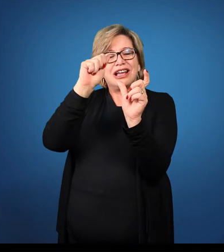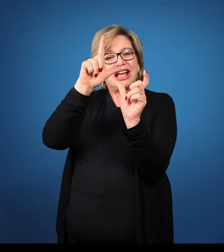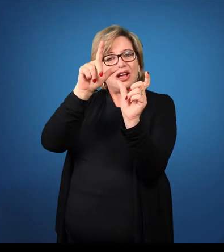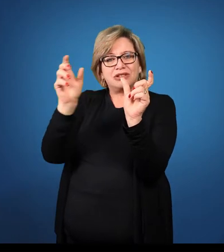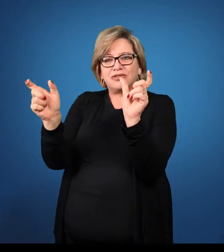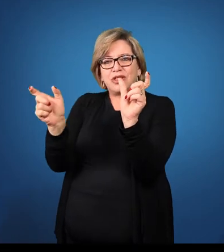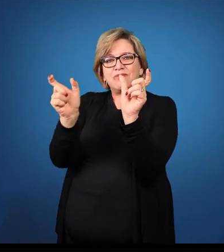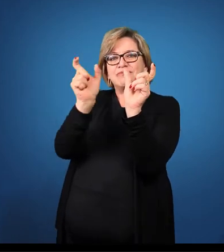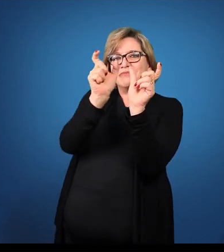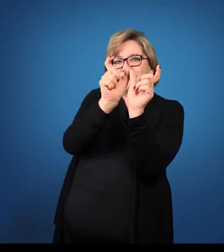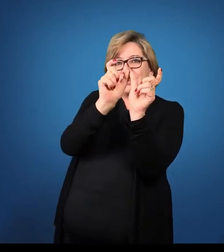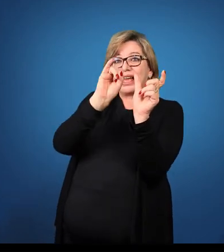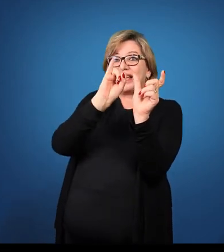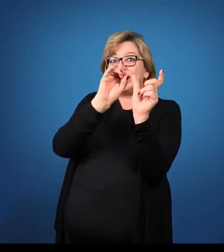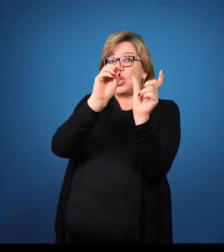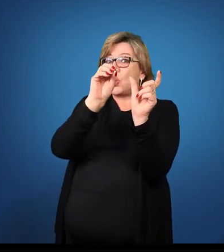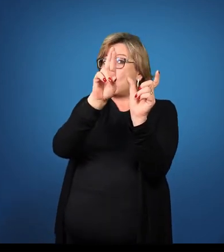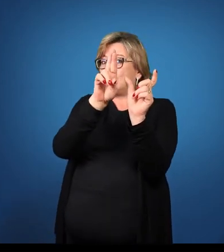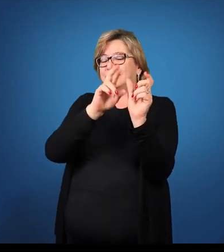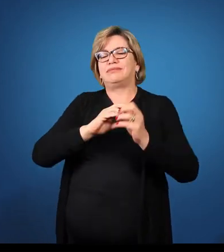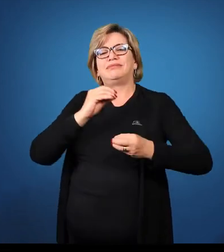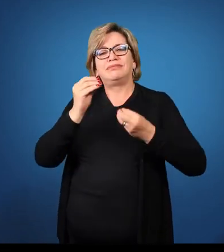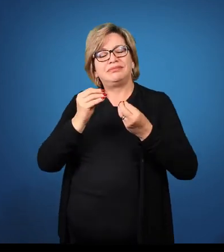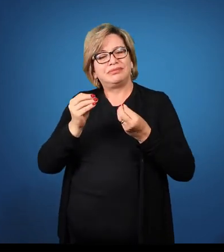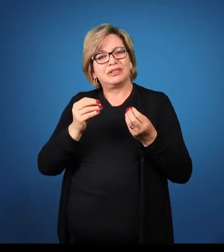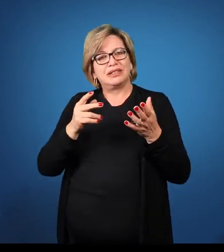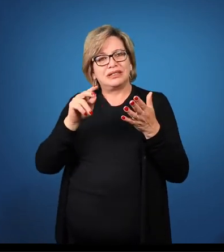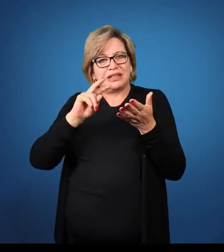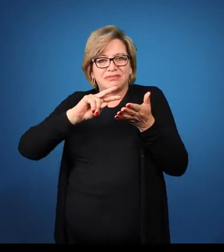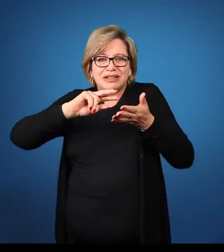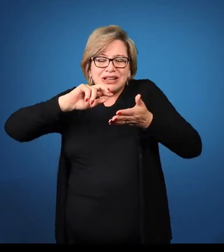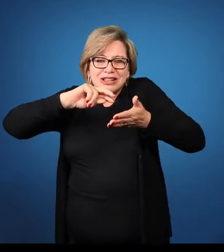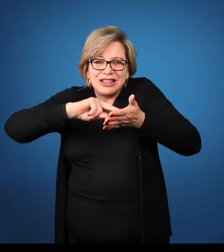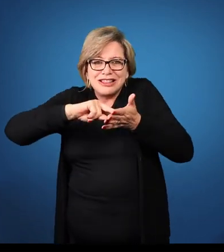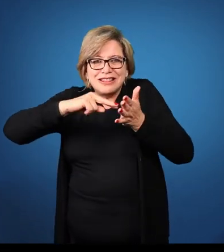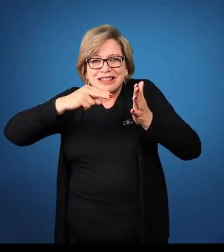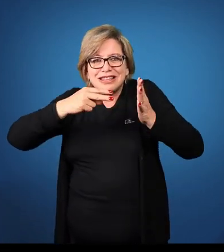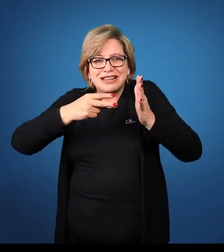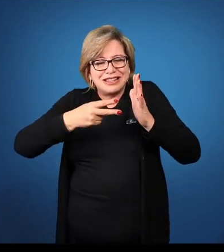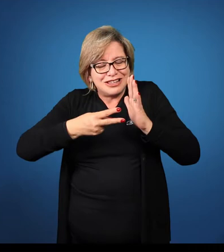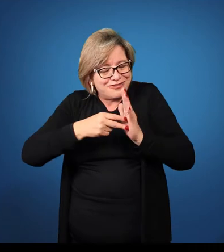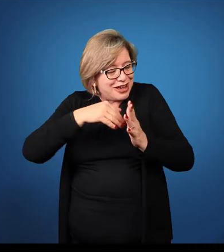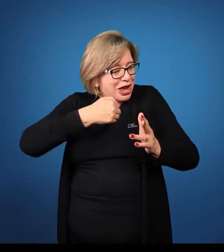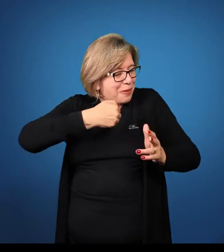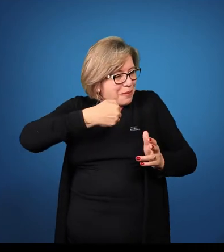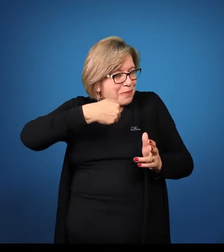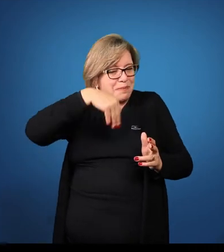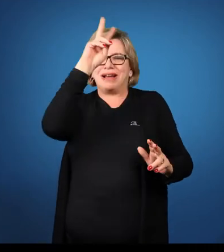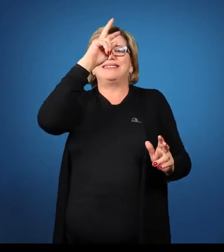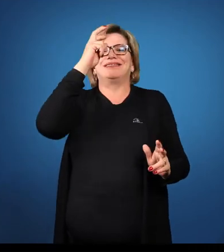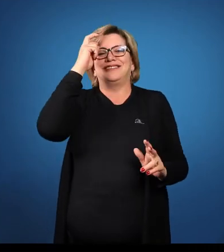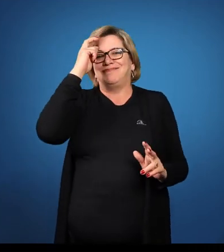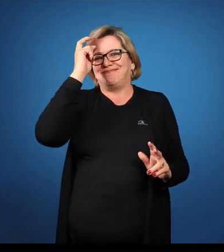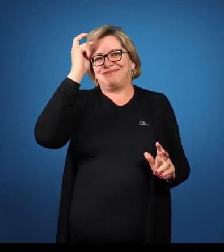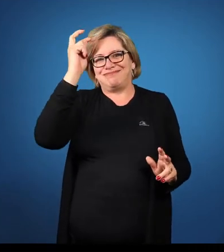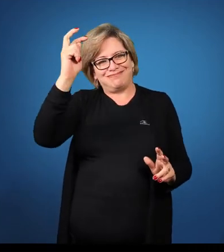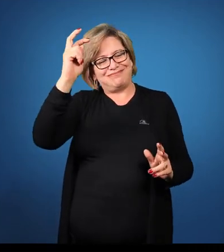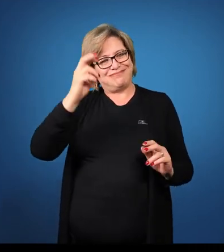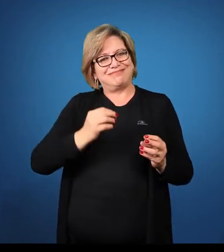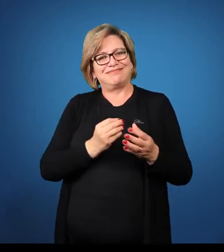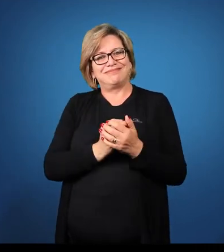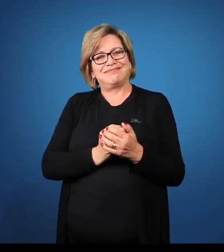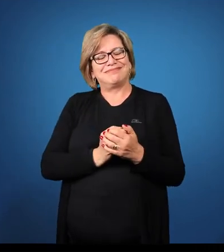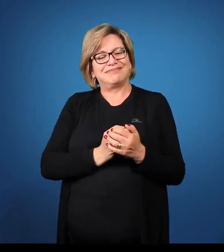Ao dizer inteligente, senhor, se traduz por mais inteligente.